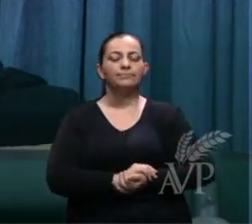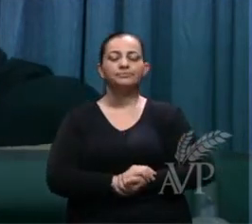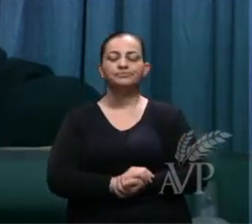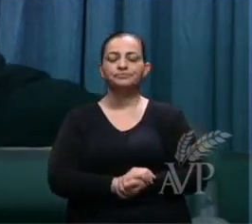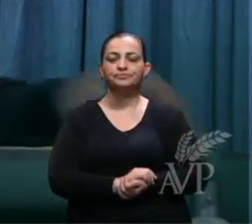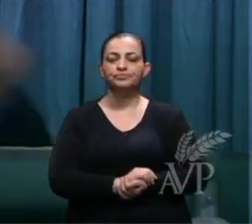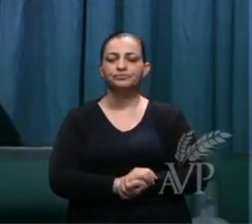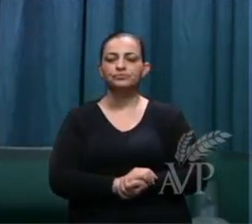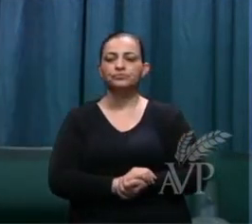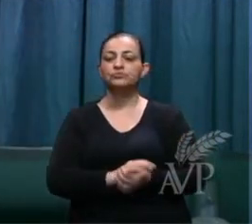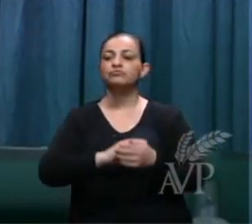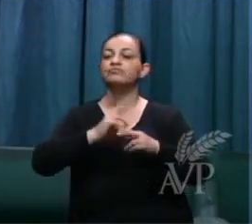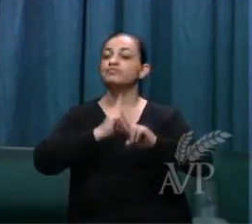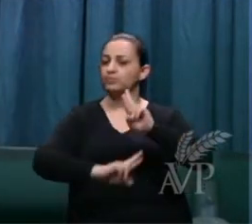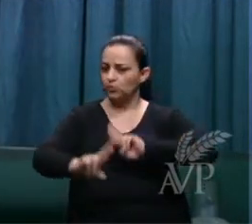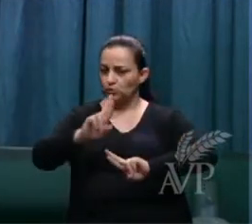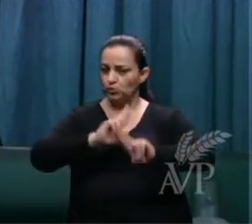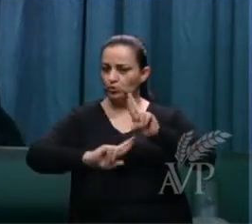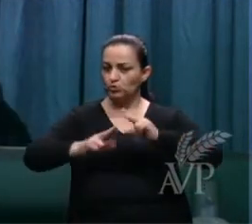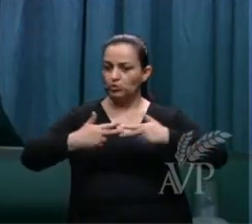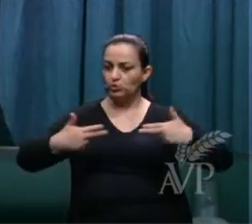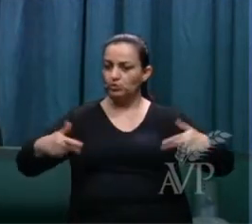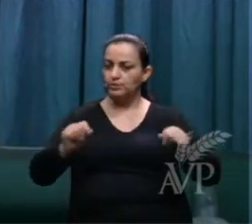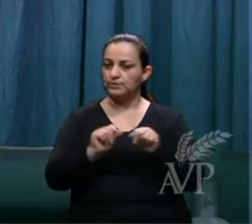segundo as suas obras